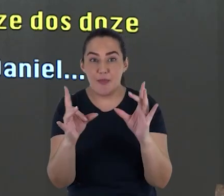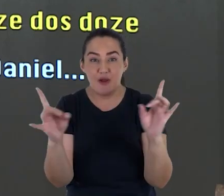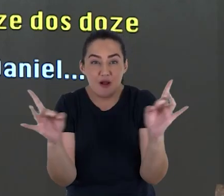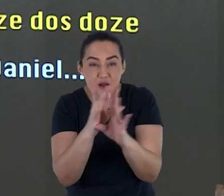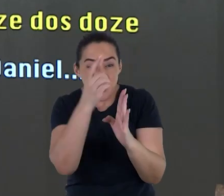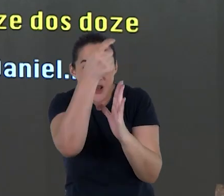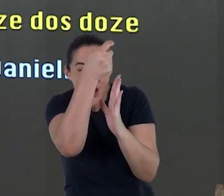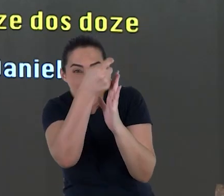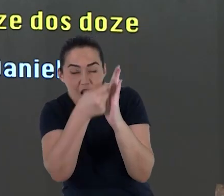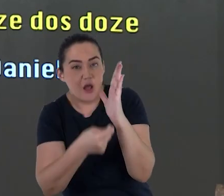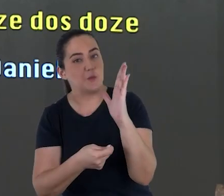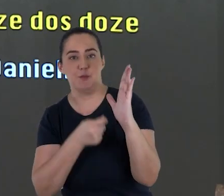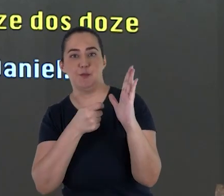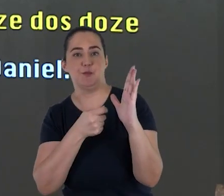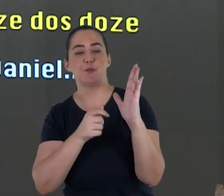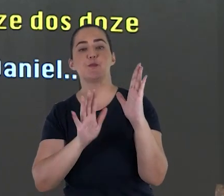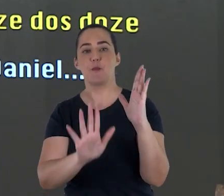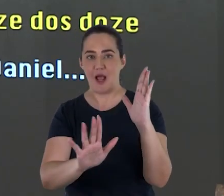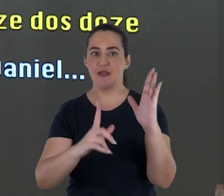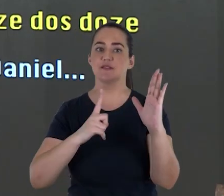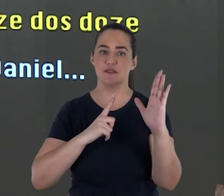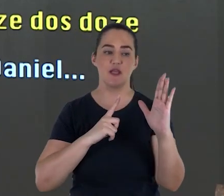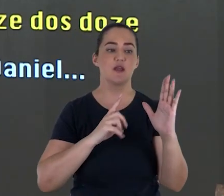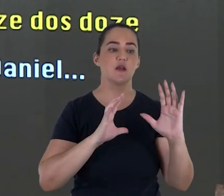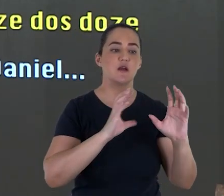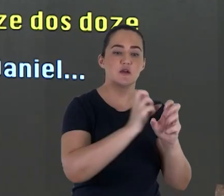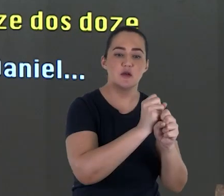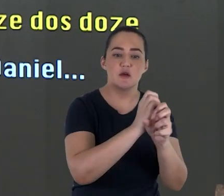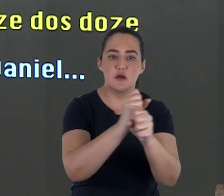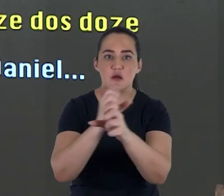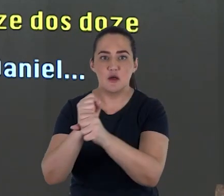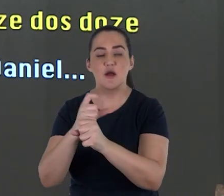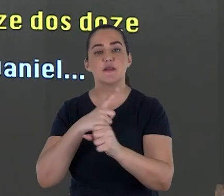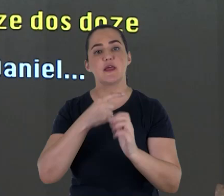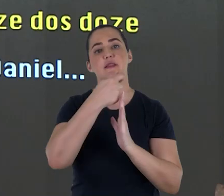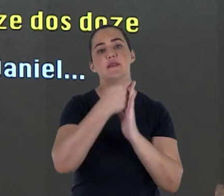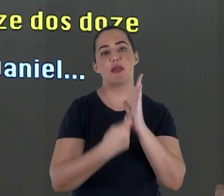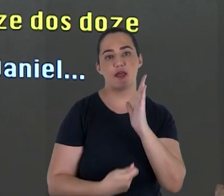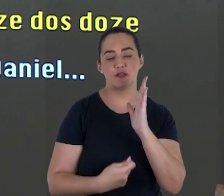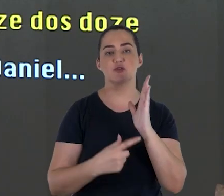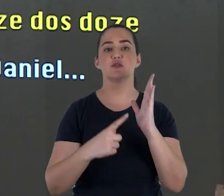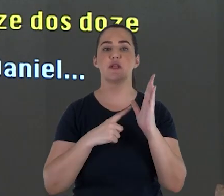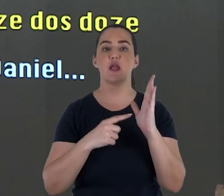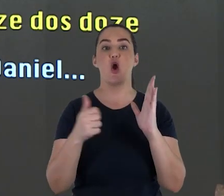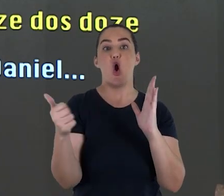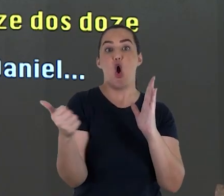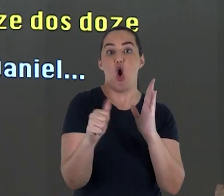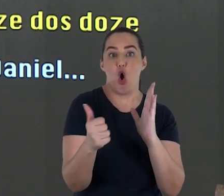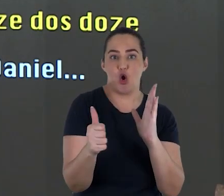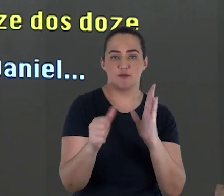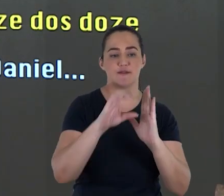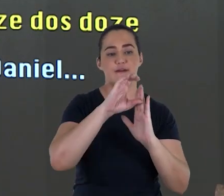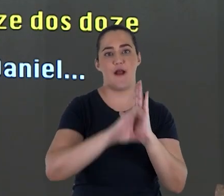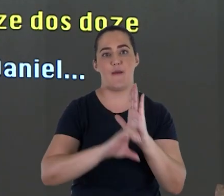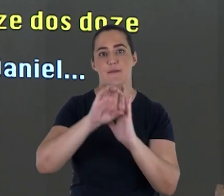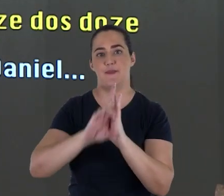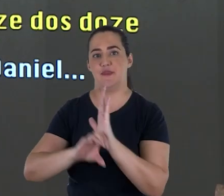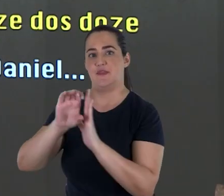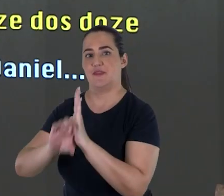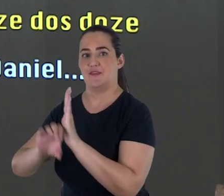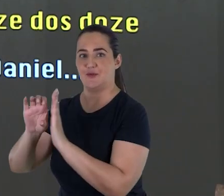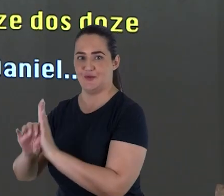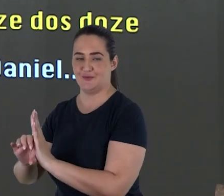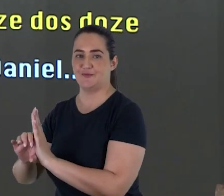completas, mas, em conjunto, todas elas preservam o texto de pelo menos 11 dos 12